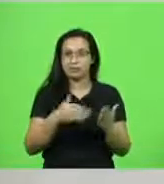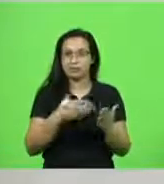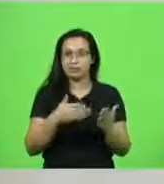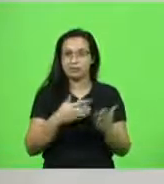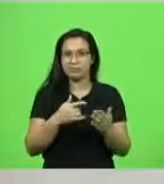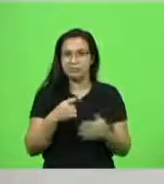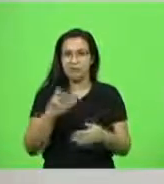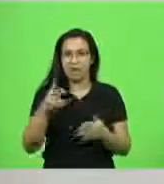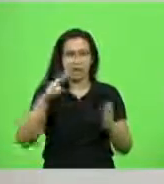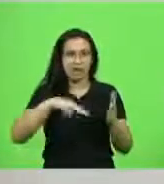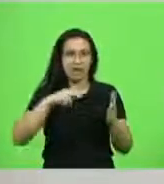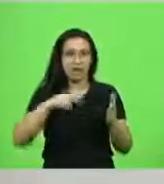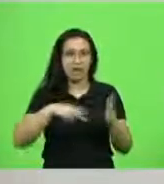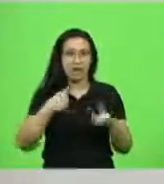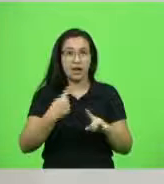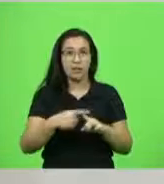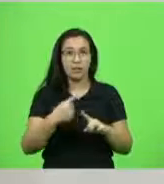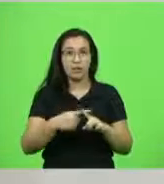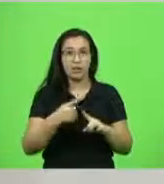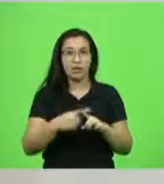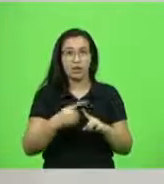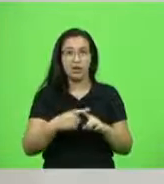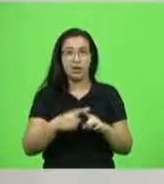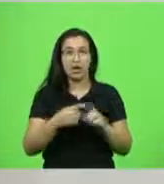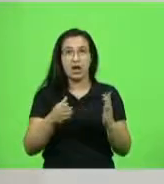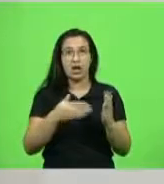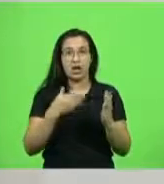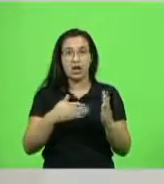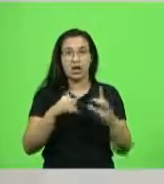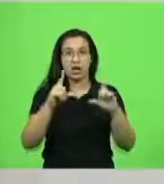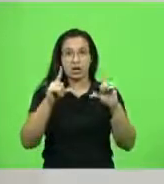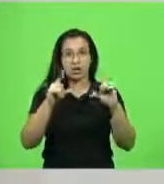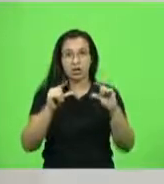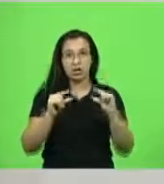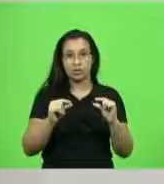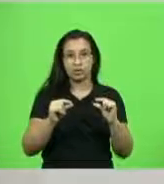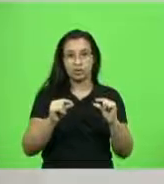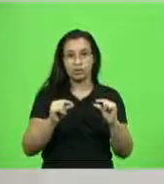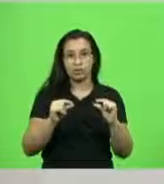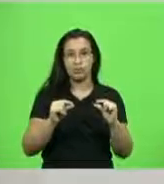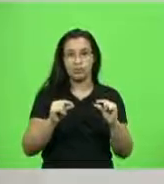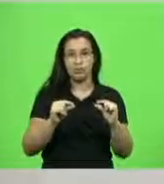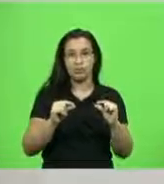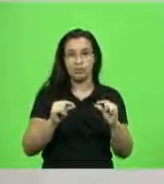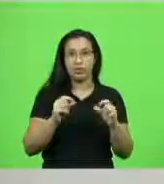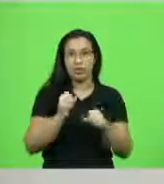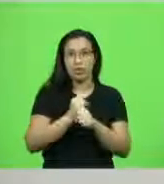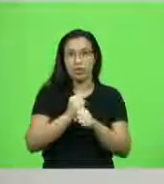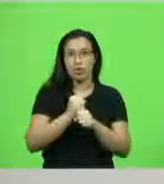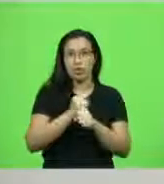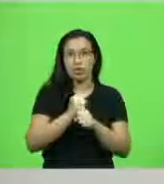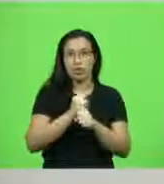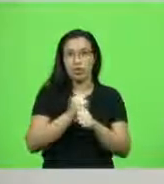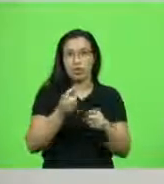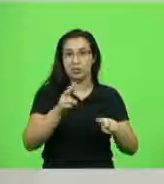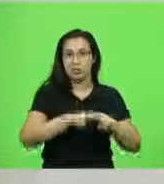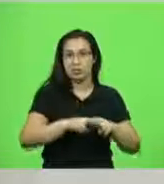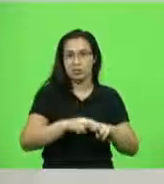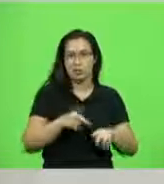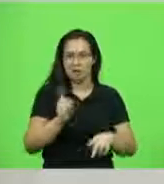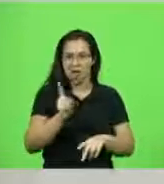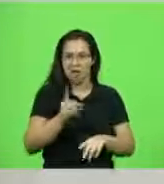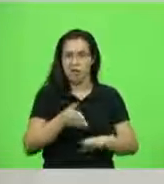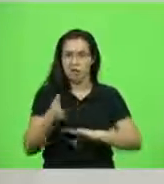vai ler, porque depois de x leitura ele tem uma redução da pena, vai trabalhar, vai fazer lajota, vai